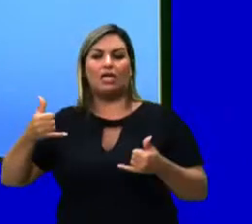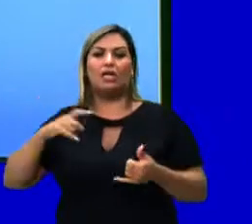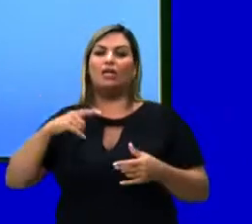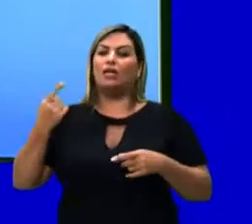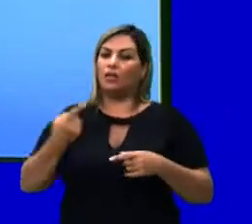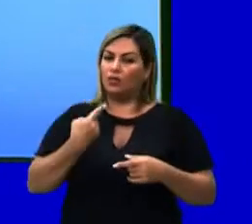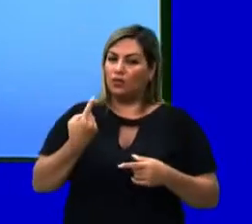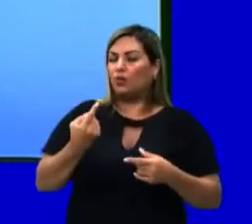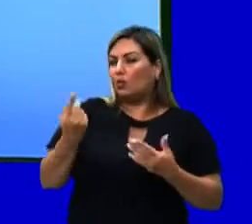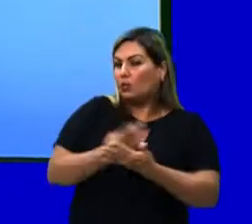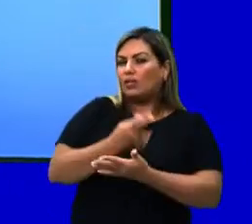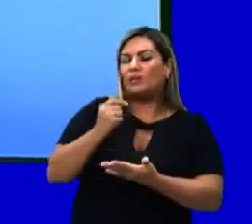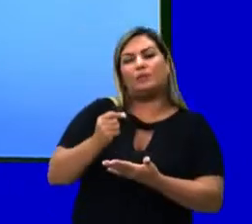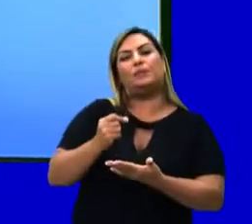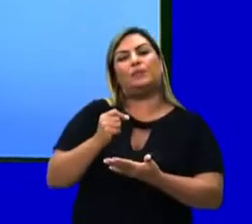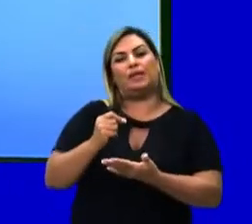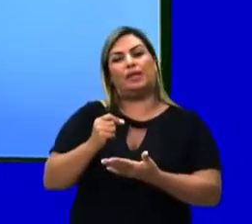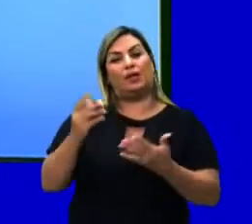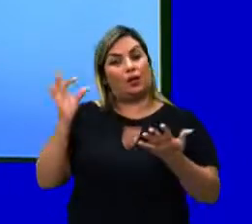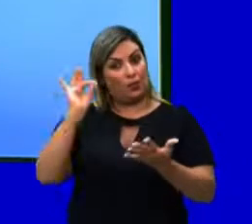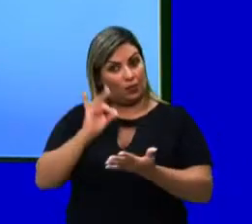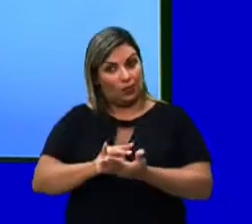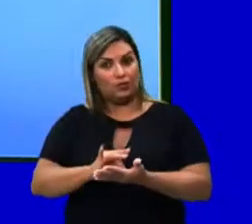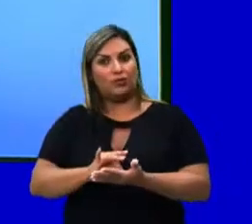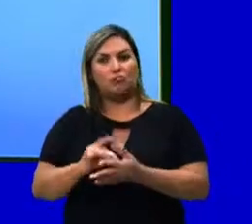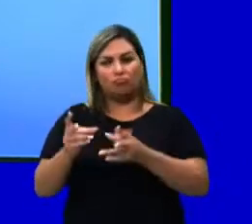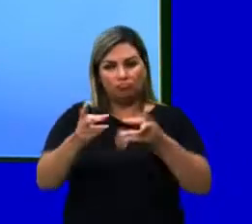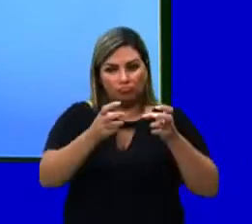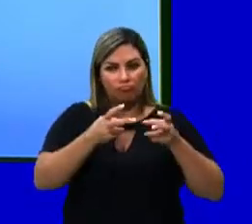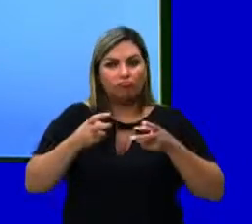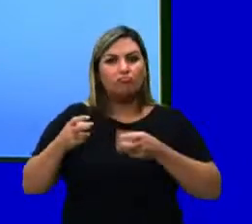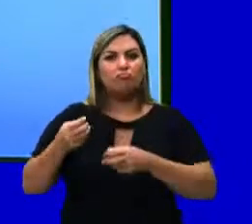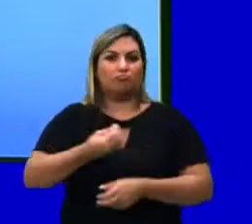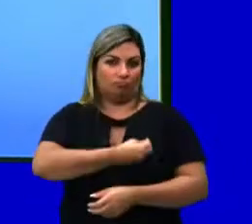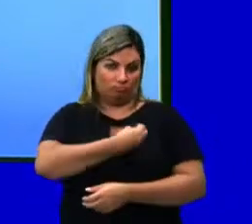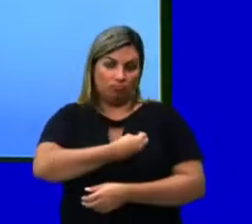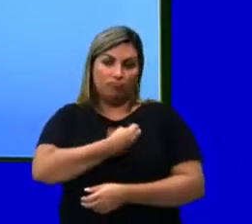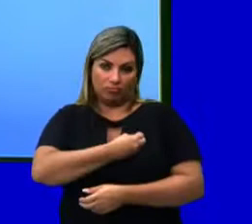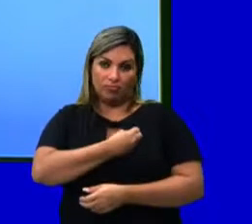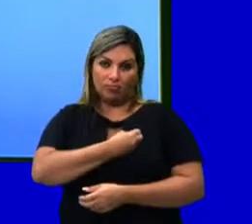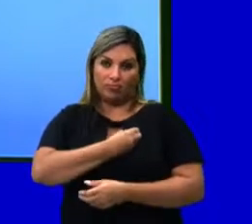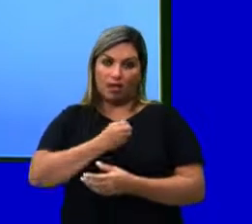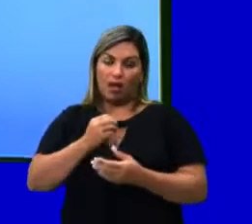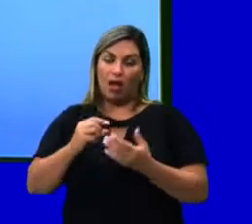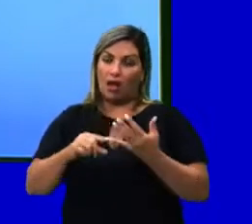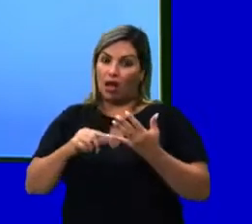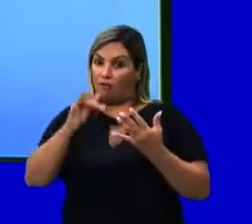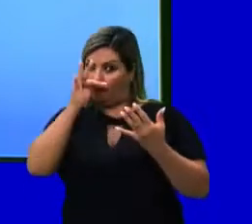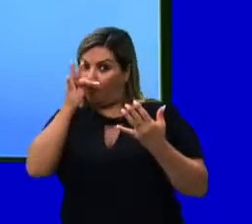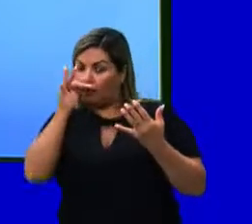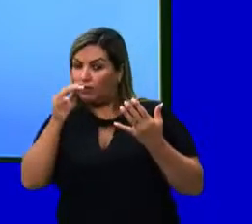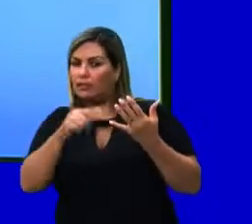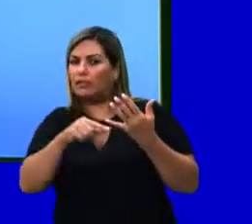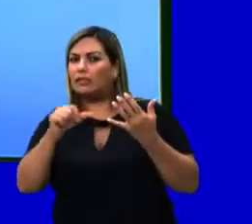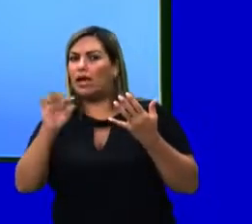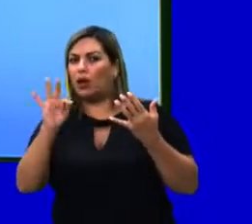pela qual flui a energia originalmente captada pelos seres autotróficos,